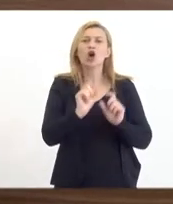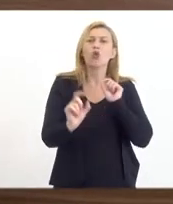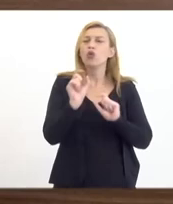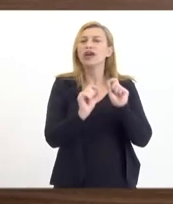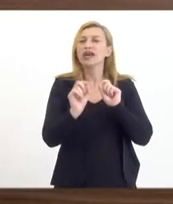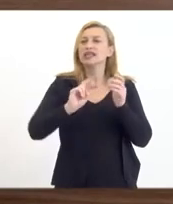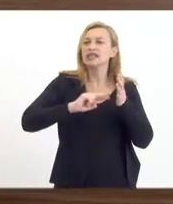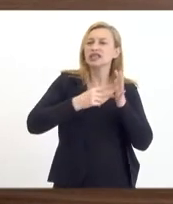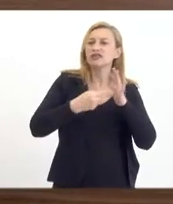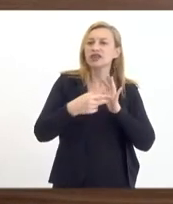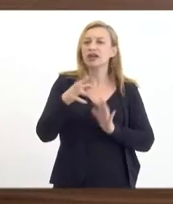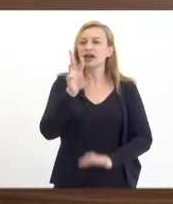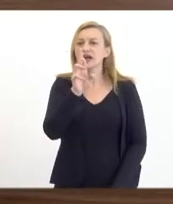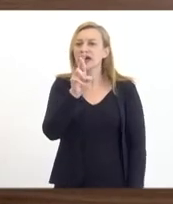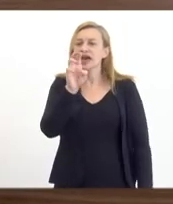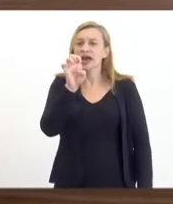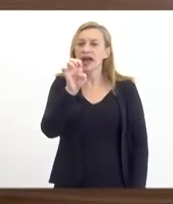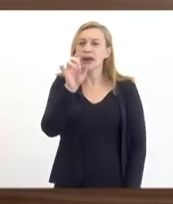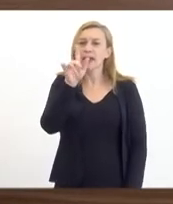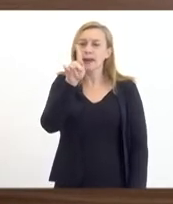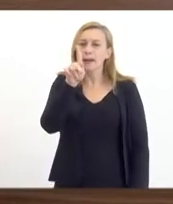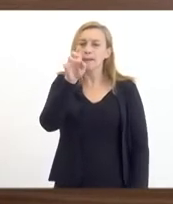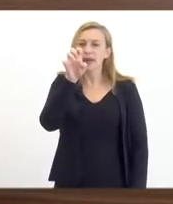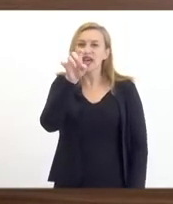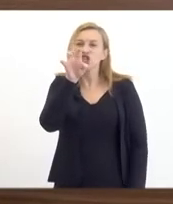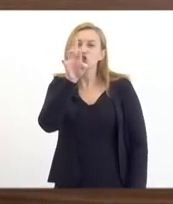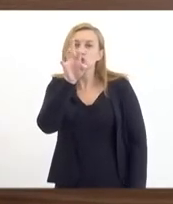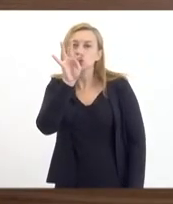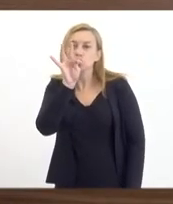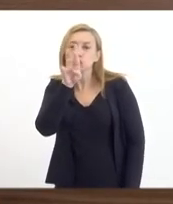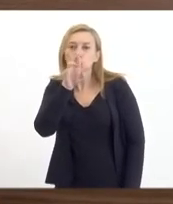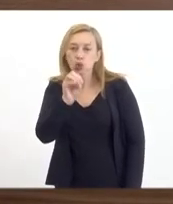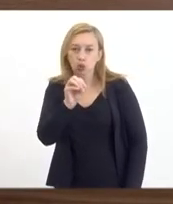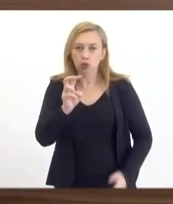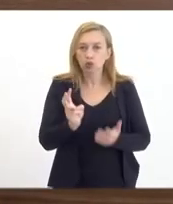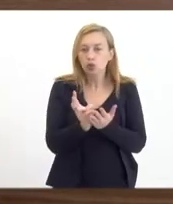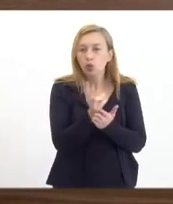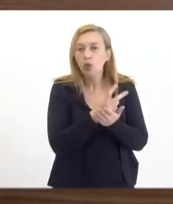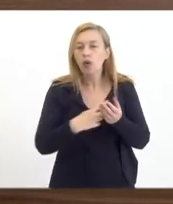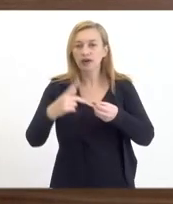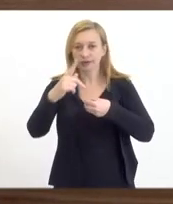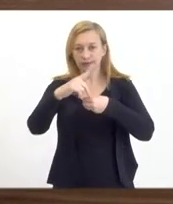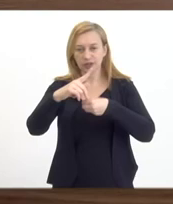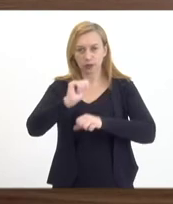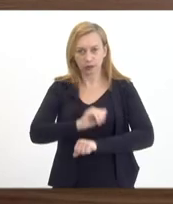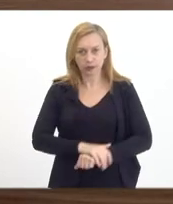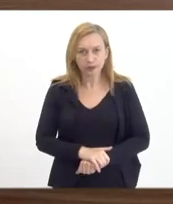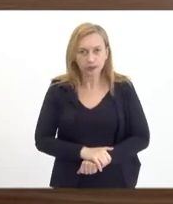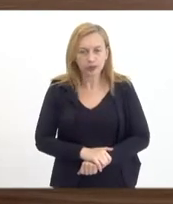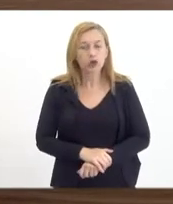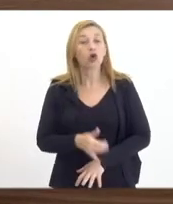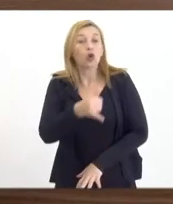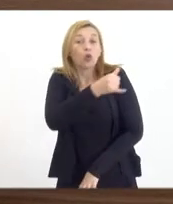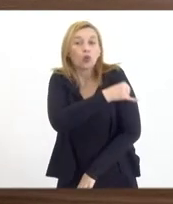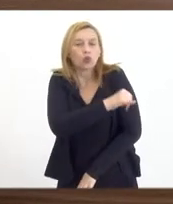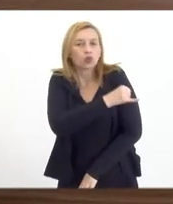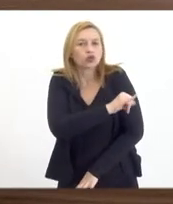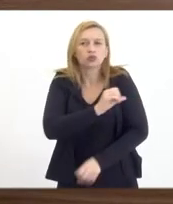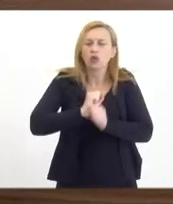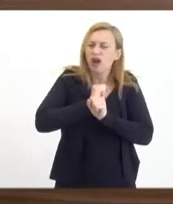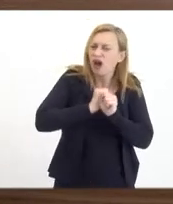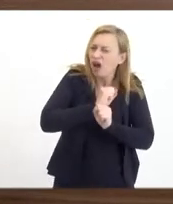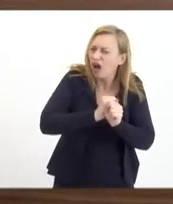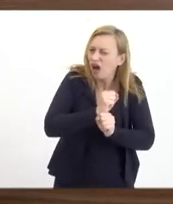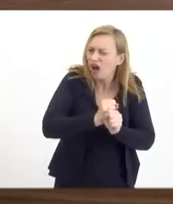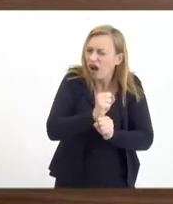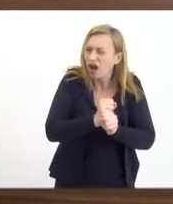o repétuo e, e automaticamente, dos royalties de petróleo. O Rio de Janeiro, por muitos anos,